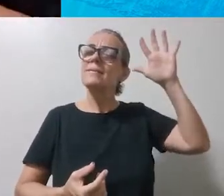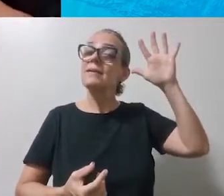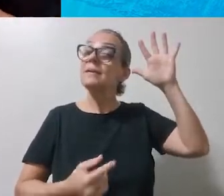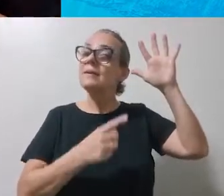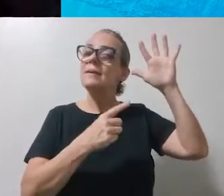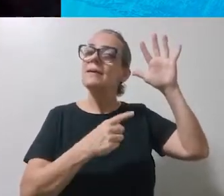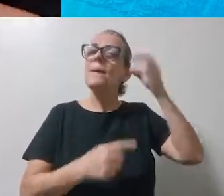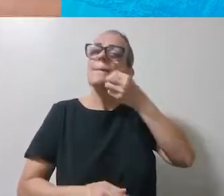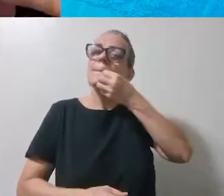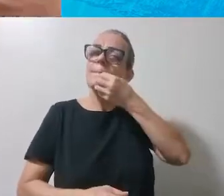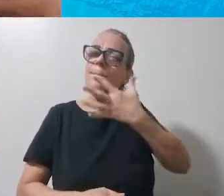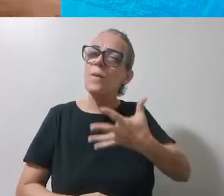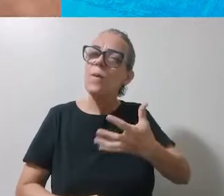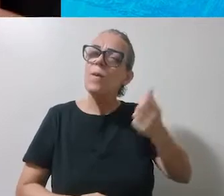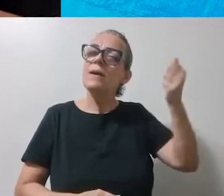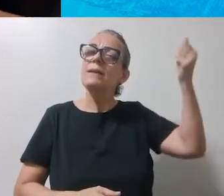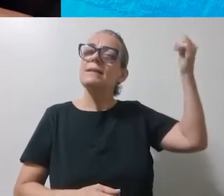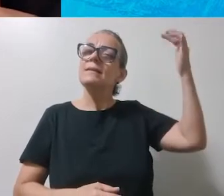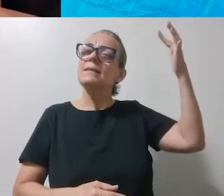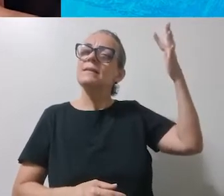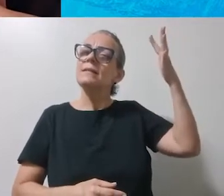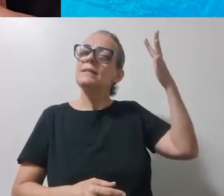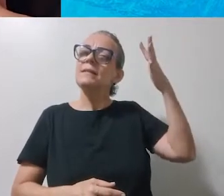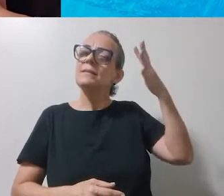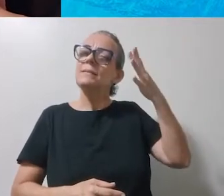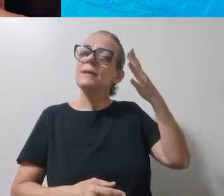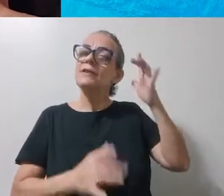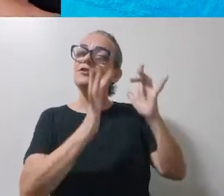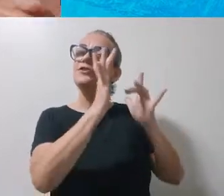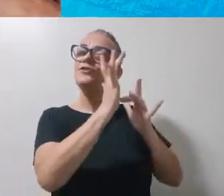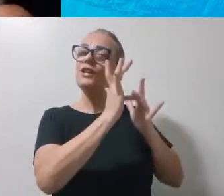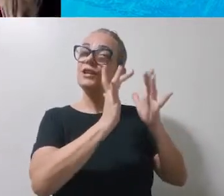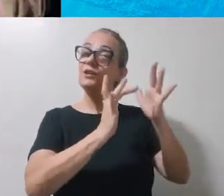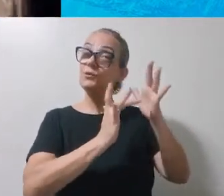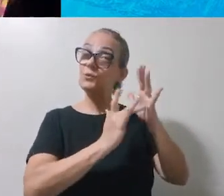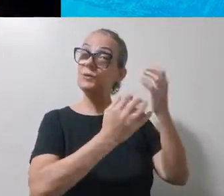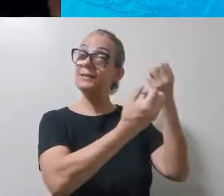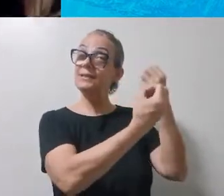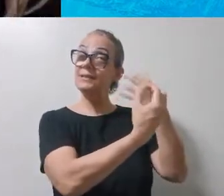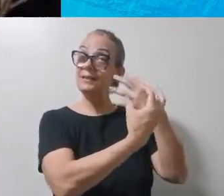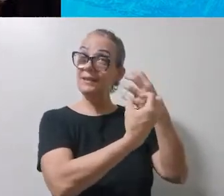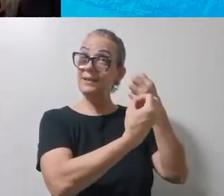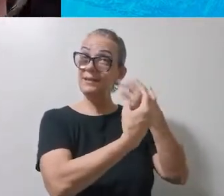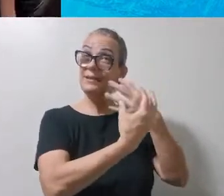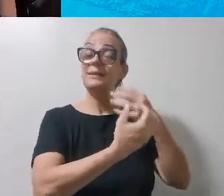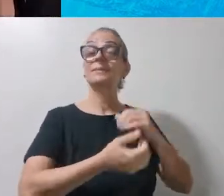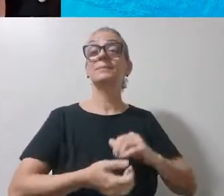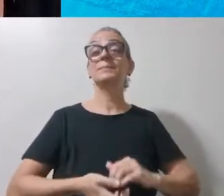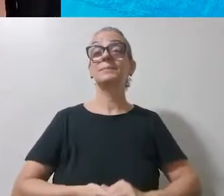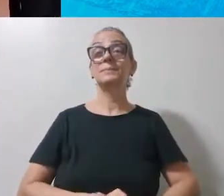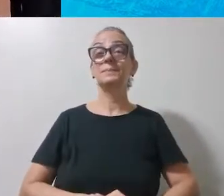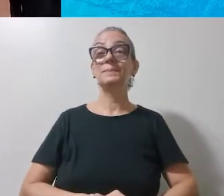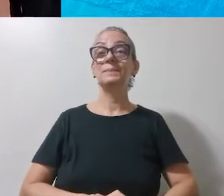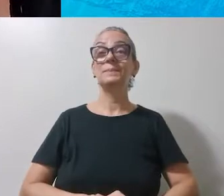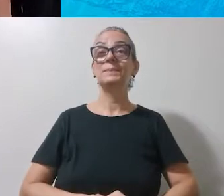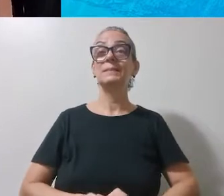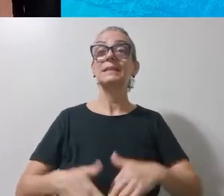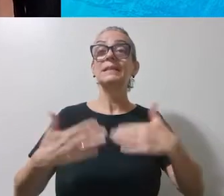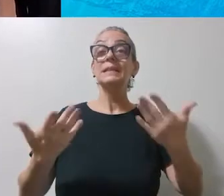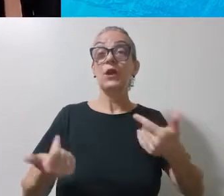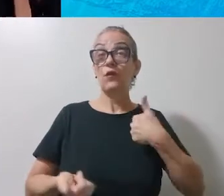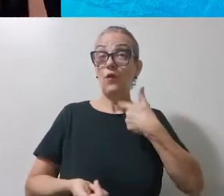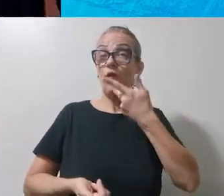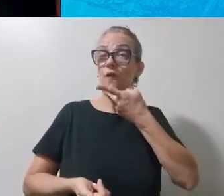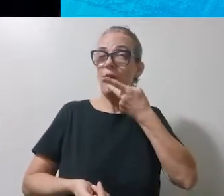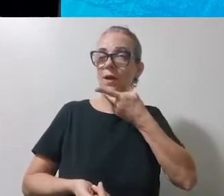inspirados pelos ensinamentos de Jesus. É! Então, eu vou dizer uma coisa